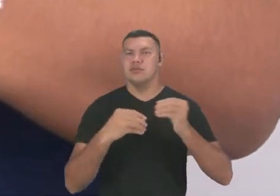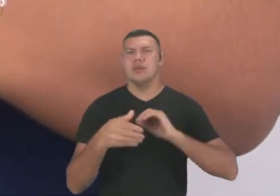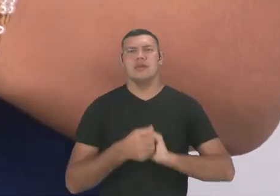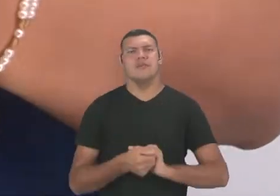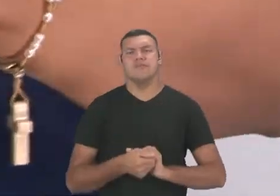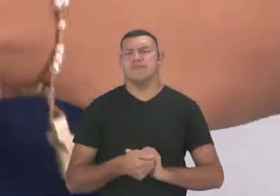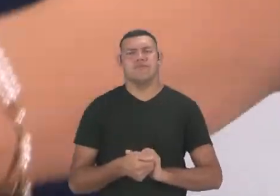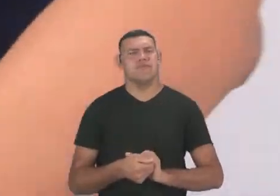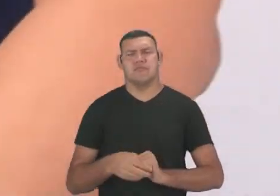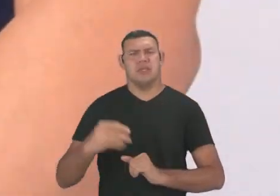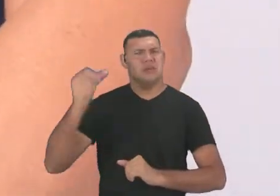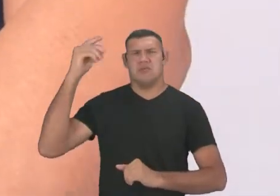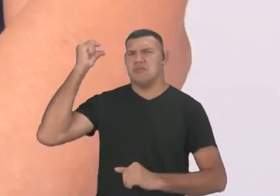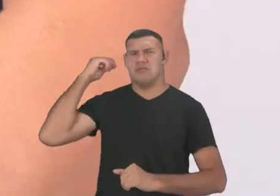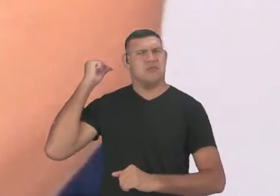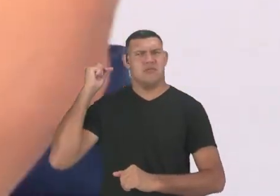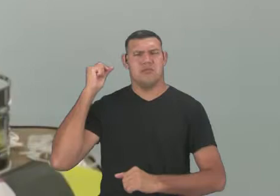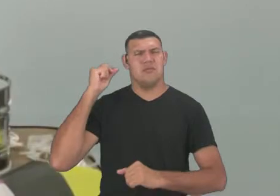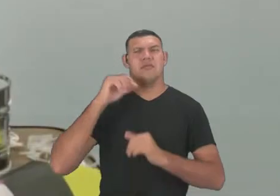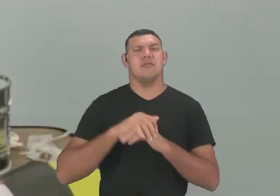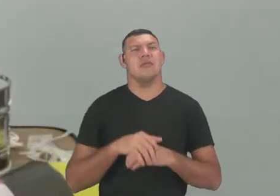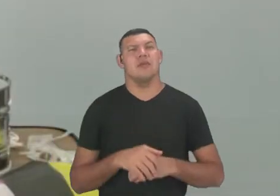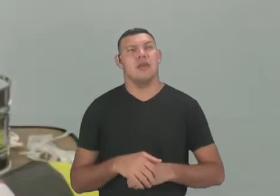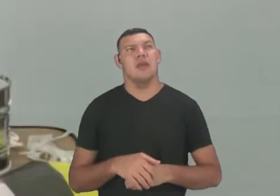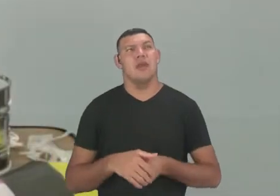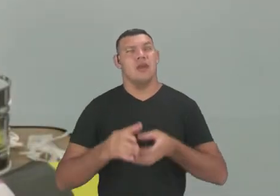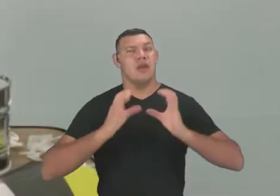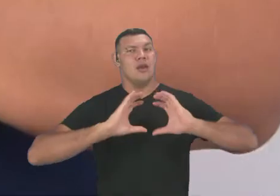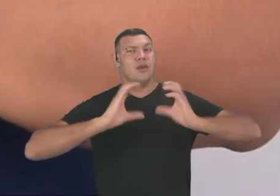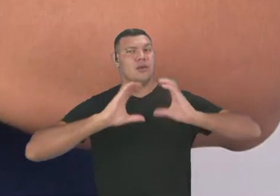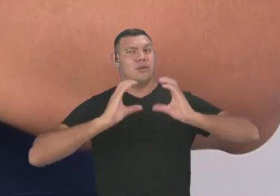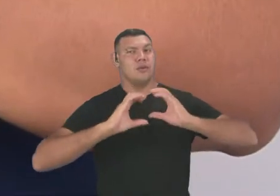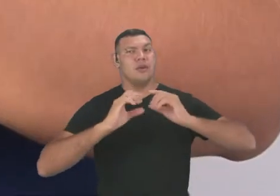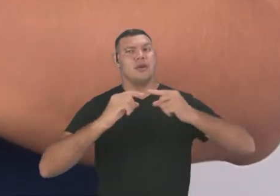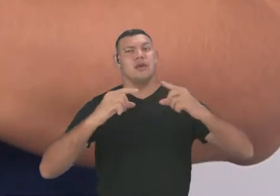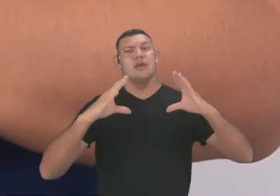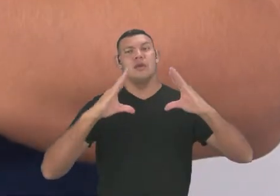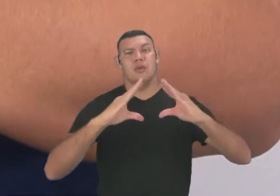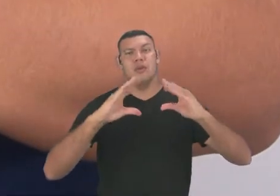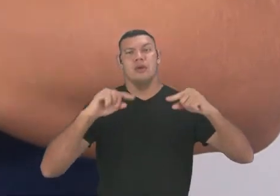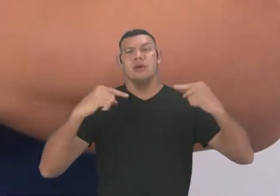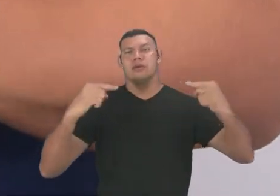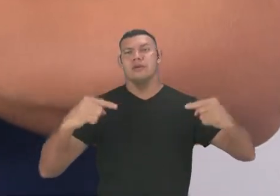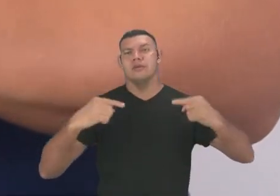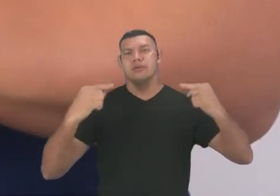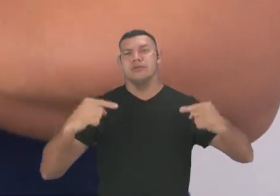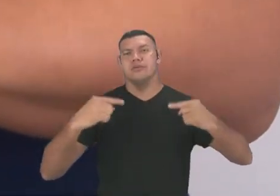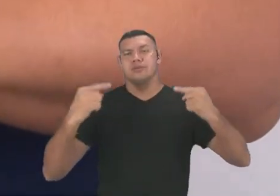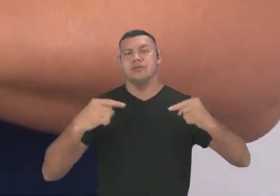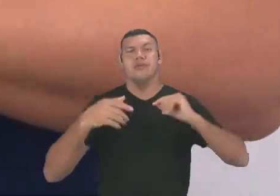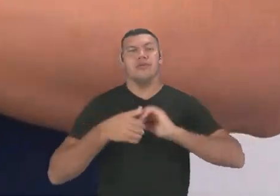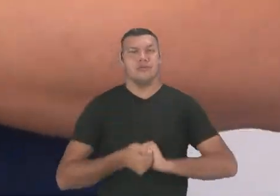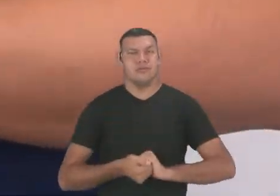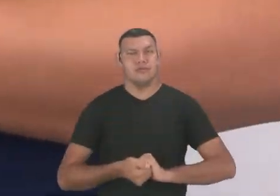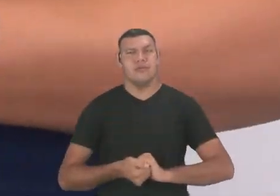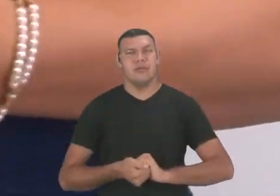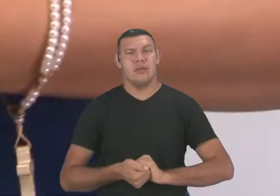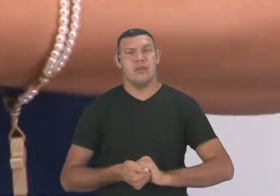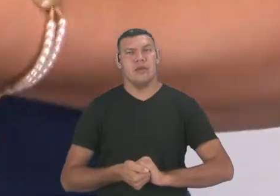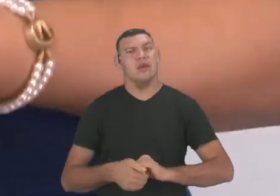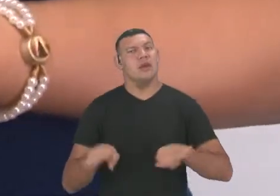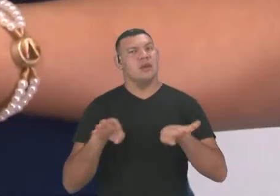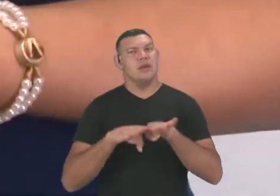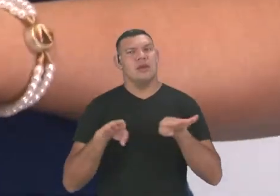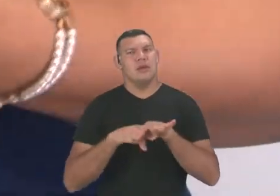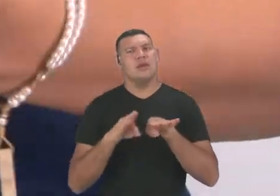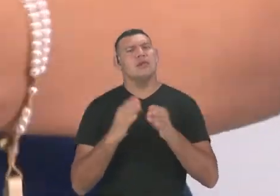tão antigo assim. A bola de borracha, a bola de borracha, certo? Que também